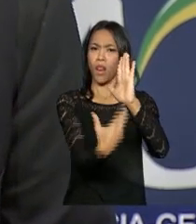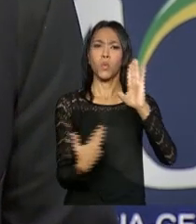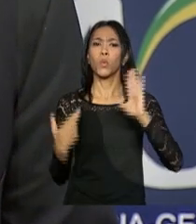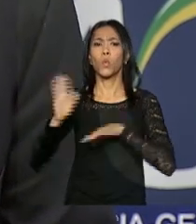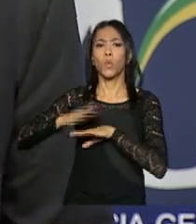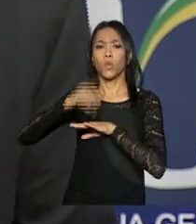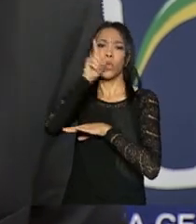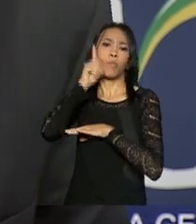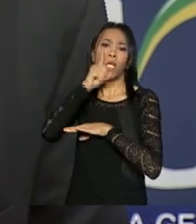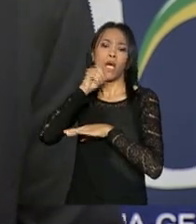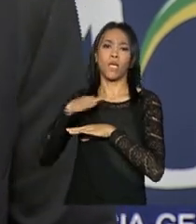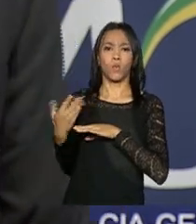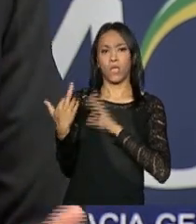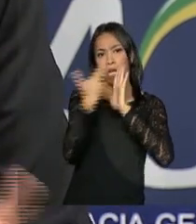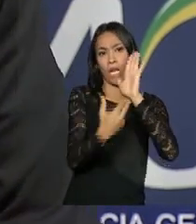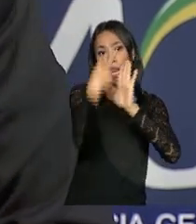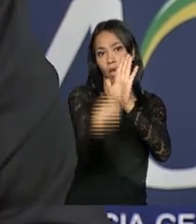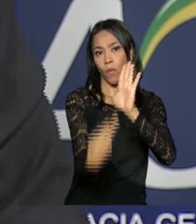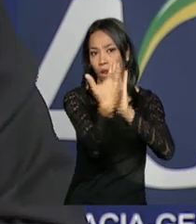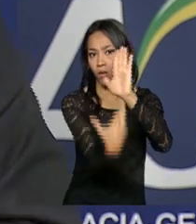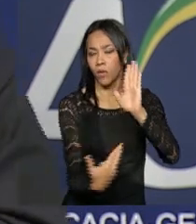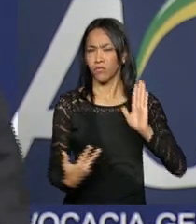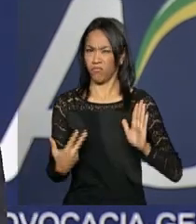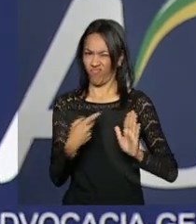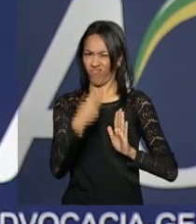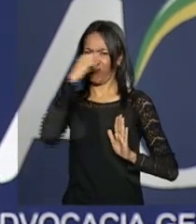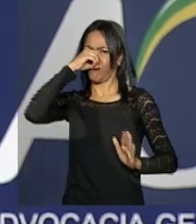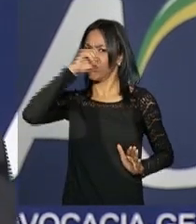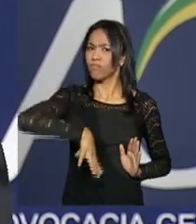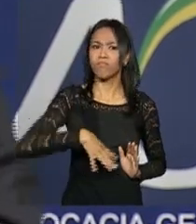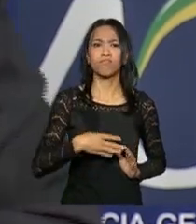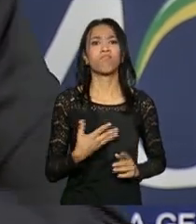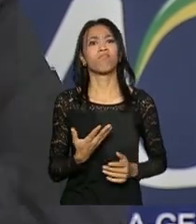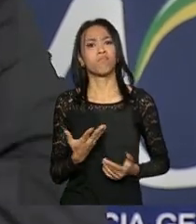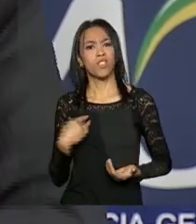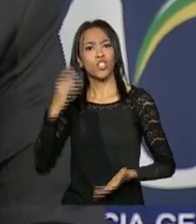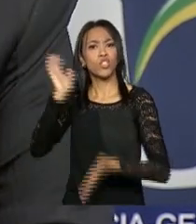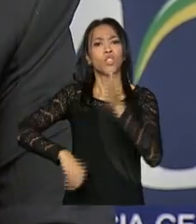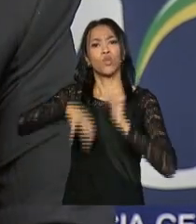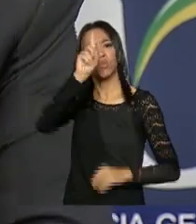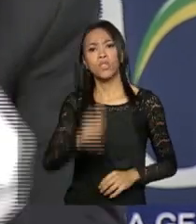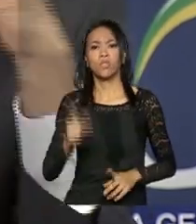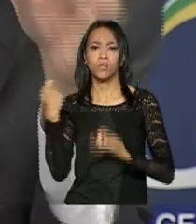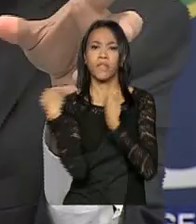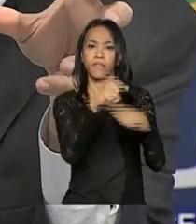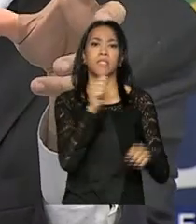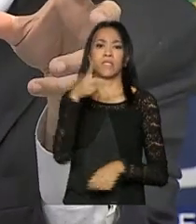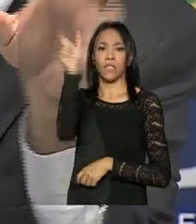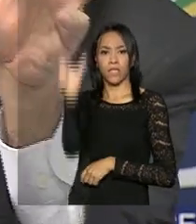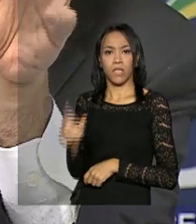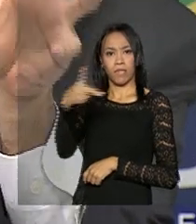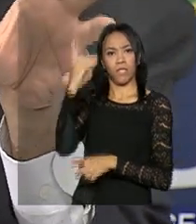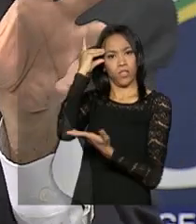Jovair Arantes. Para o ministro, o procedimento foi uma violação ao direito da defesa da presidenta Dilma Rousseff. Além